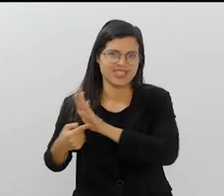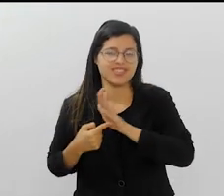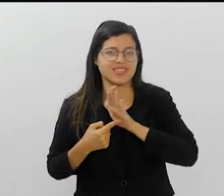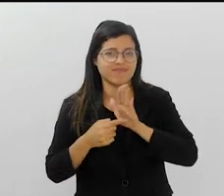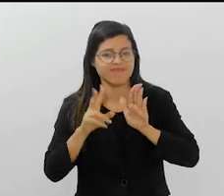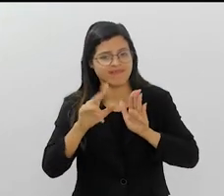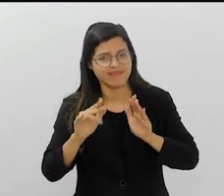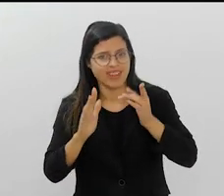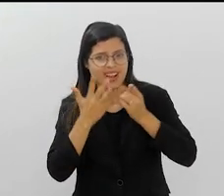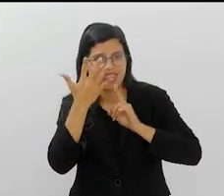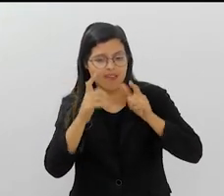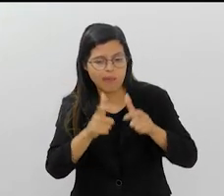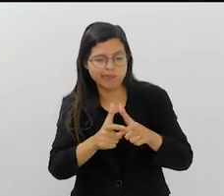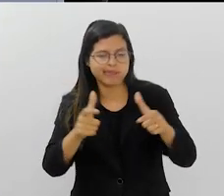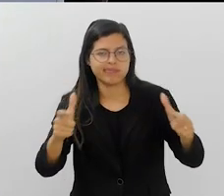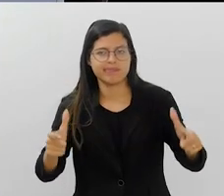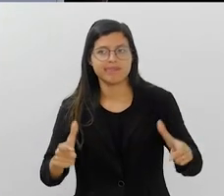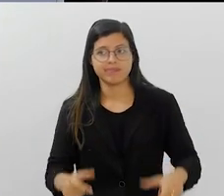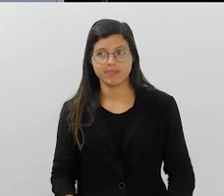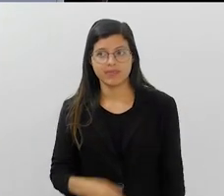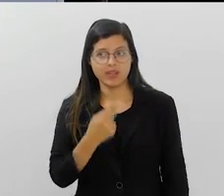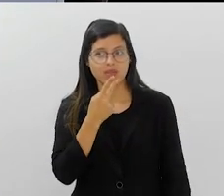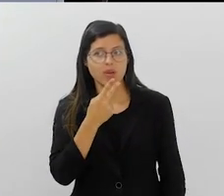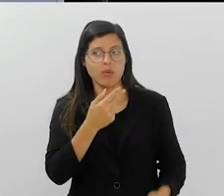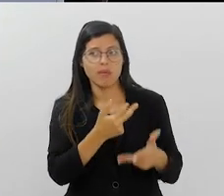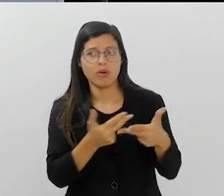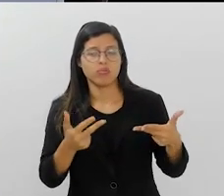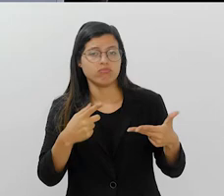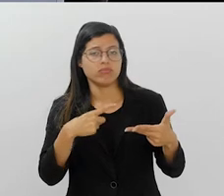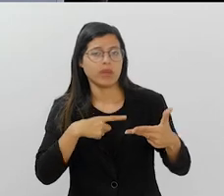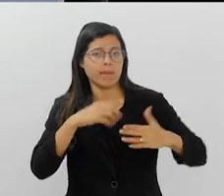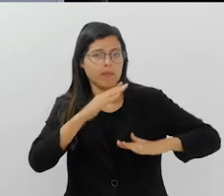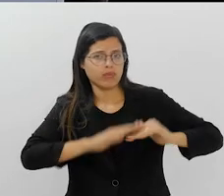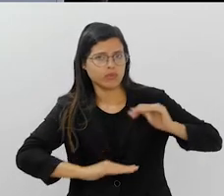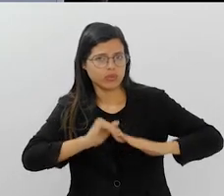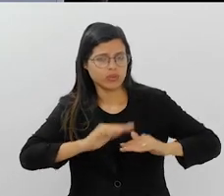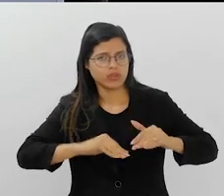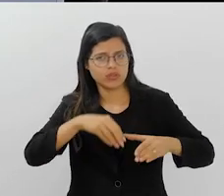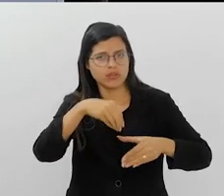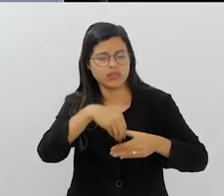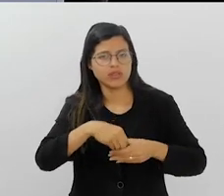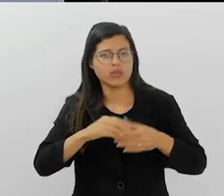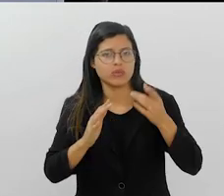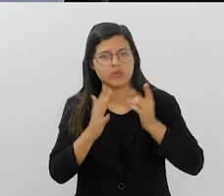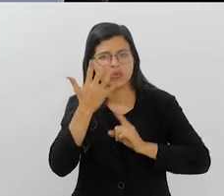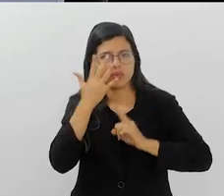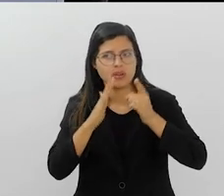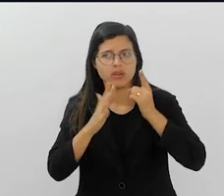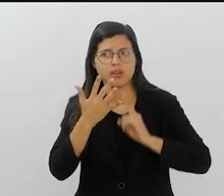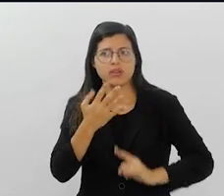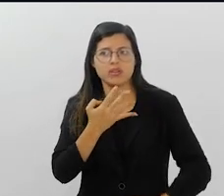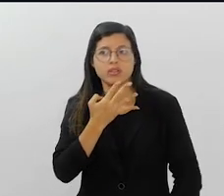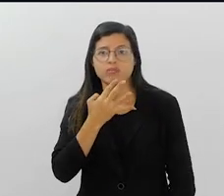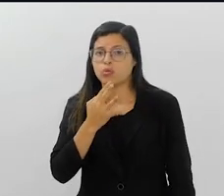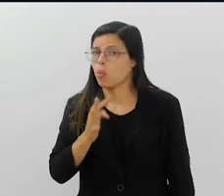vai fazer a festa maior. Eu vou te falar uma coisa. Existem profissionais dentro do Carnaval que desconhecem a